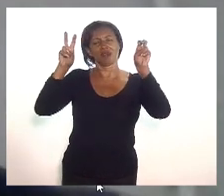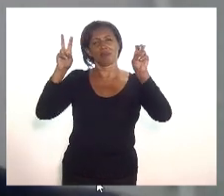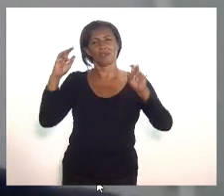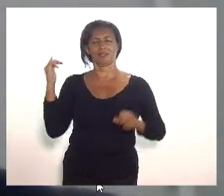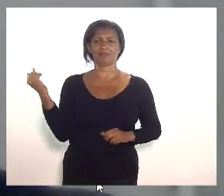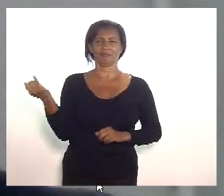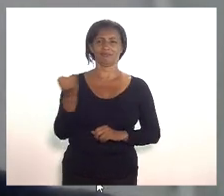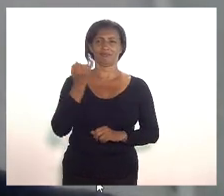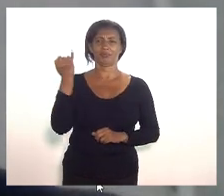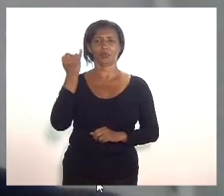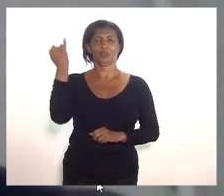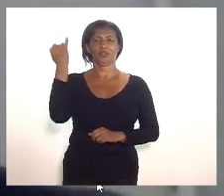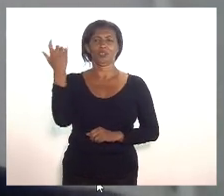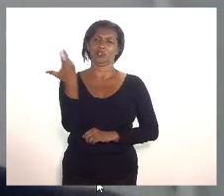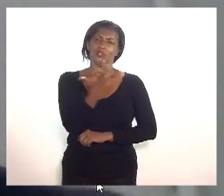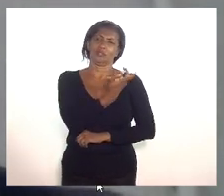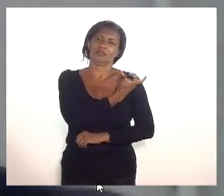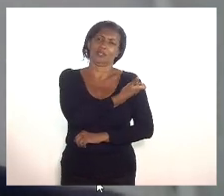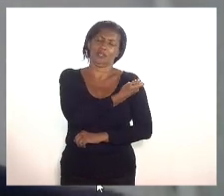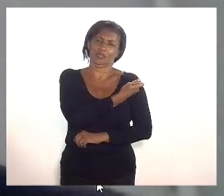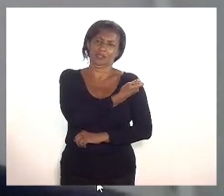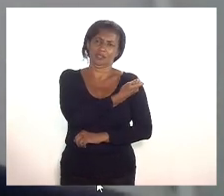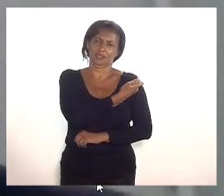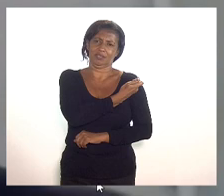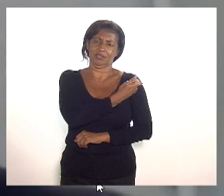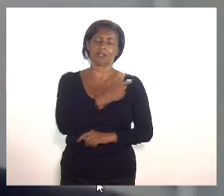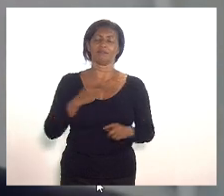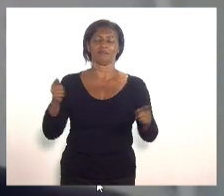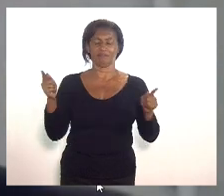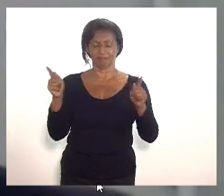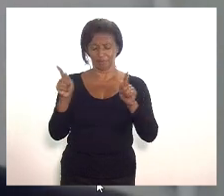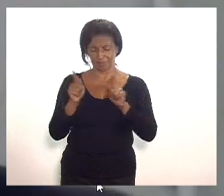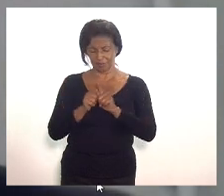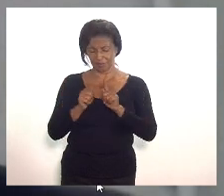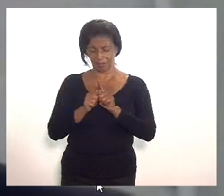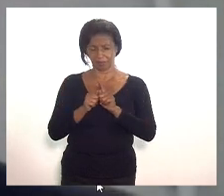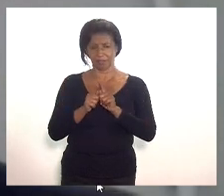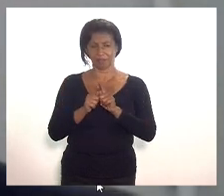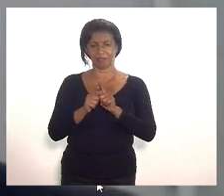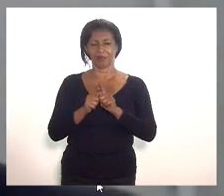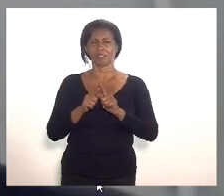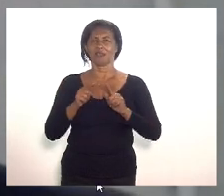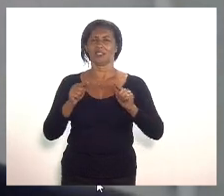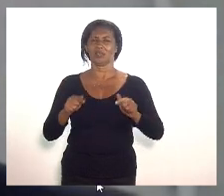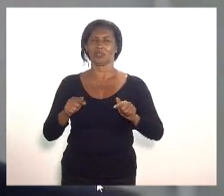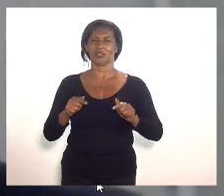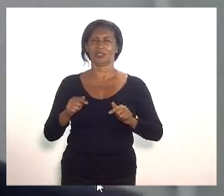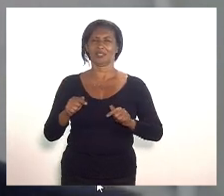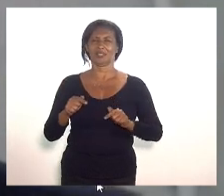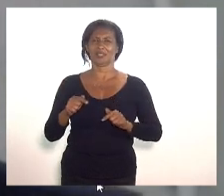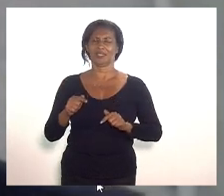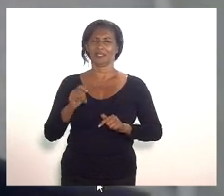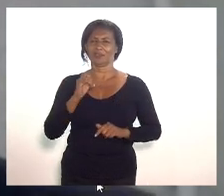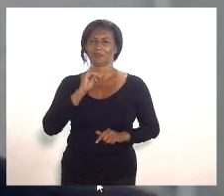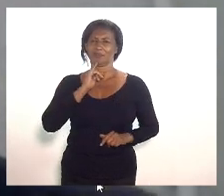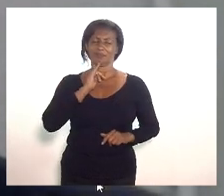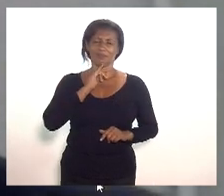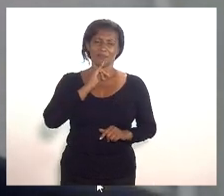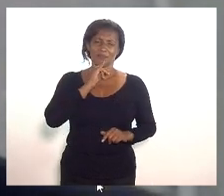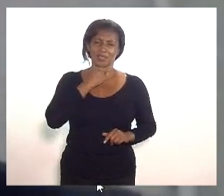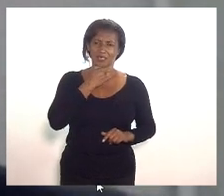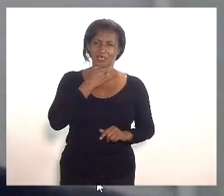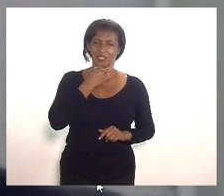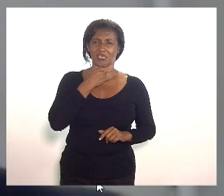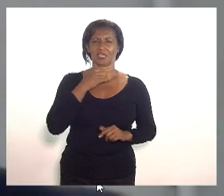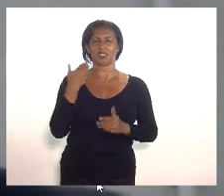produção de vacinas registro aqui mais uma vez a minha insatisfação do comportamento do Instituto Vital